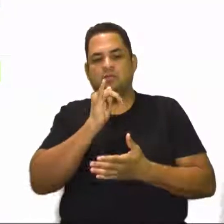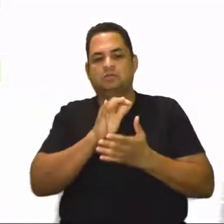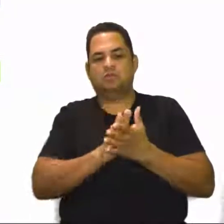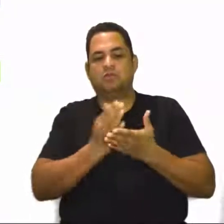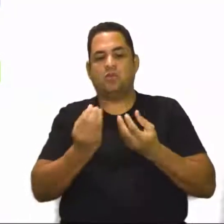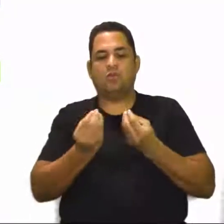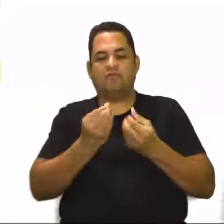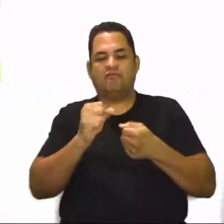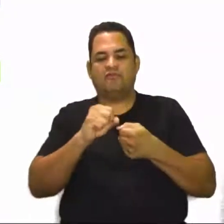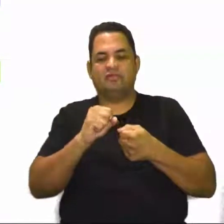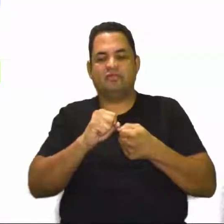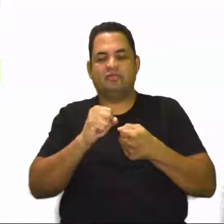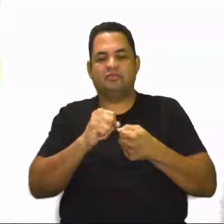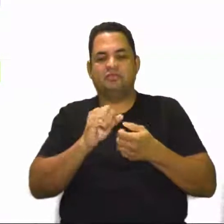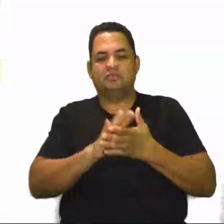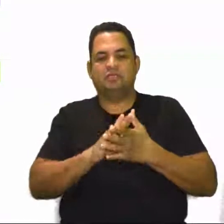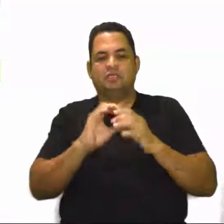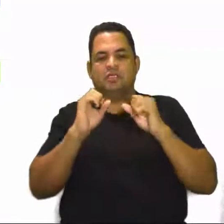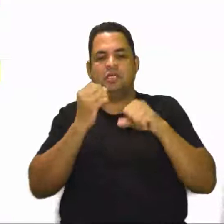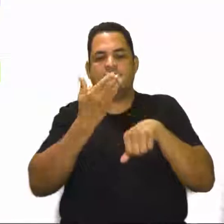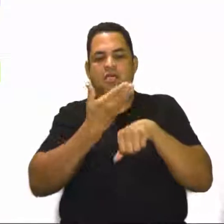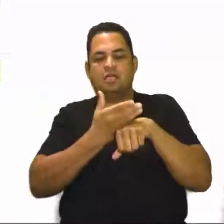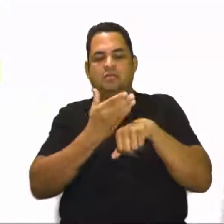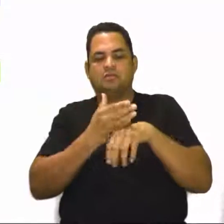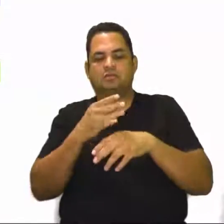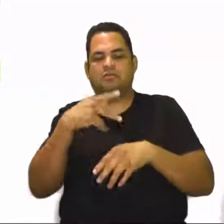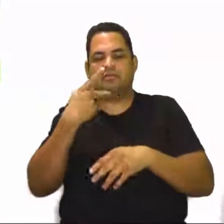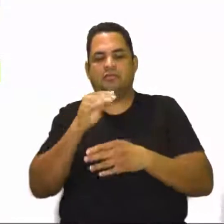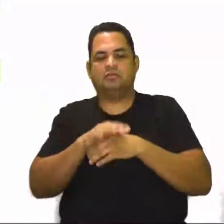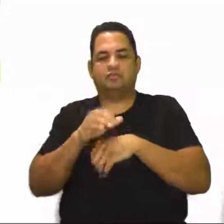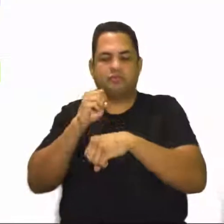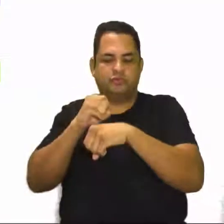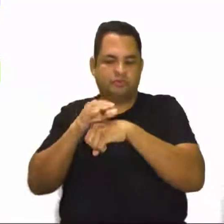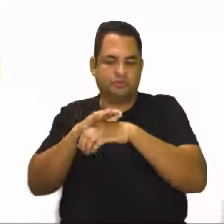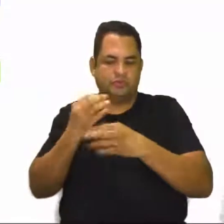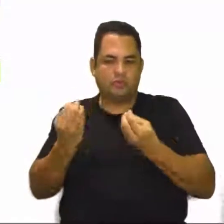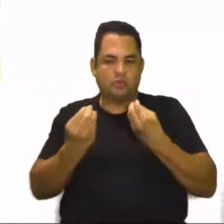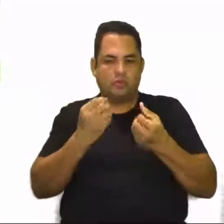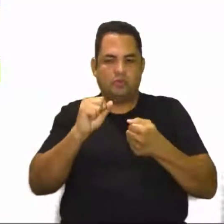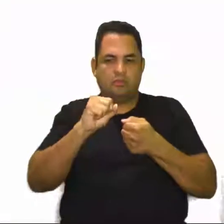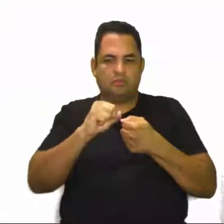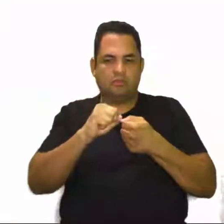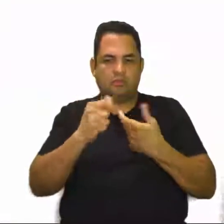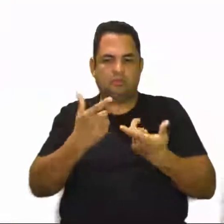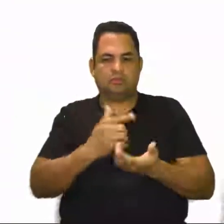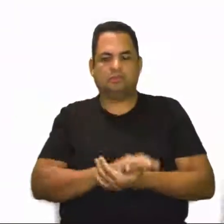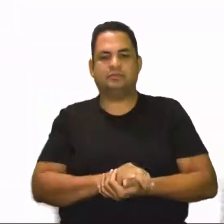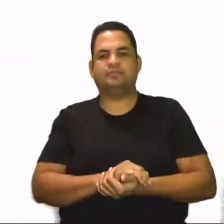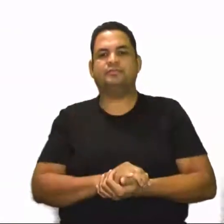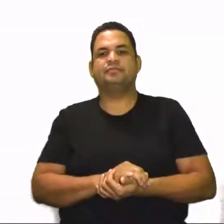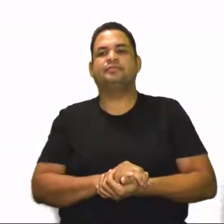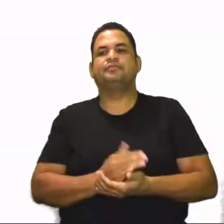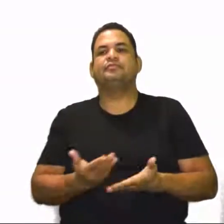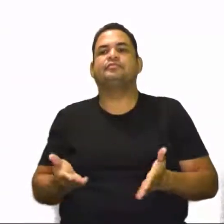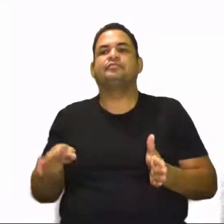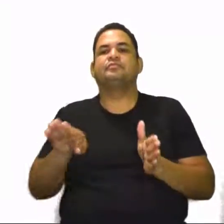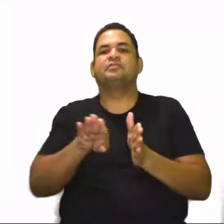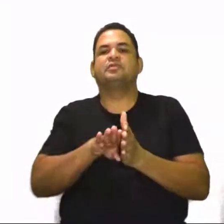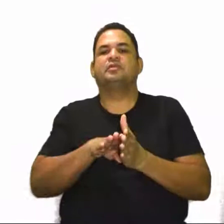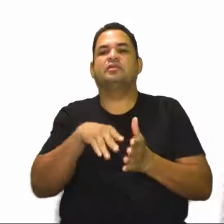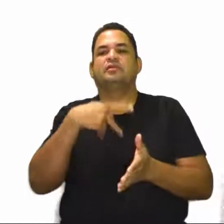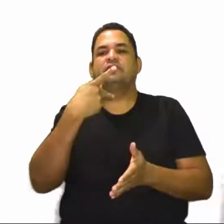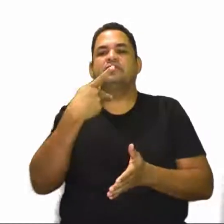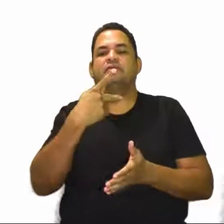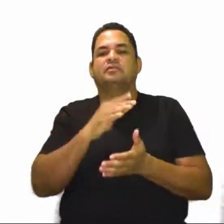treinamento. E essa sessão de treinamento dando dicas, né? De como que a gente pode realizar ela. E aí nós chegamos na nossa atividade